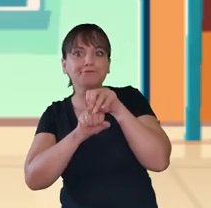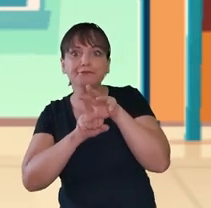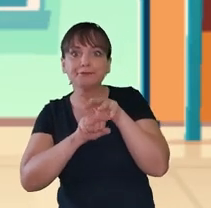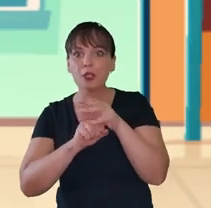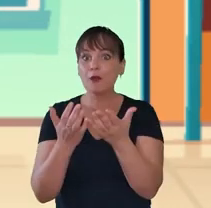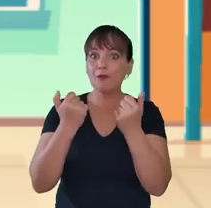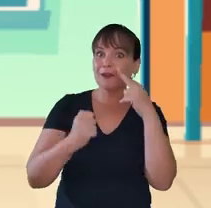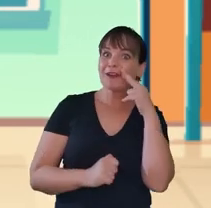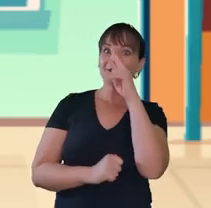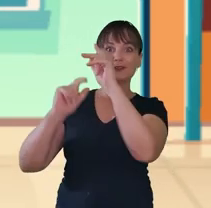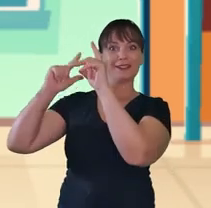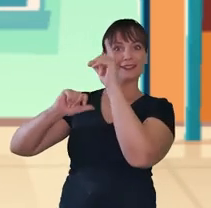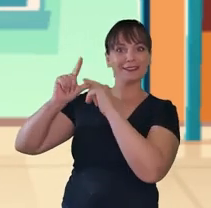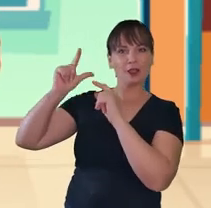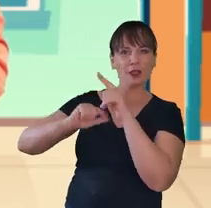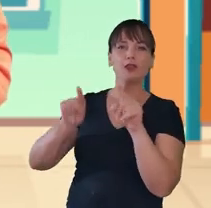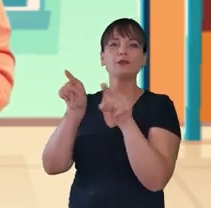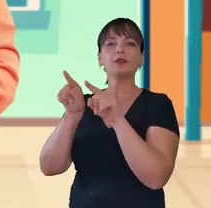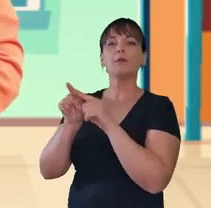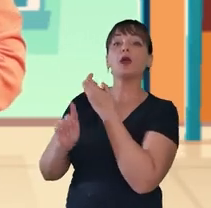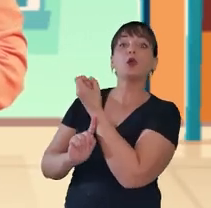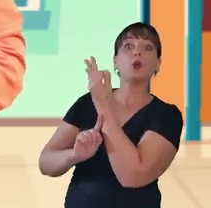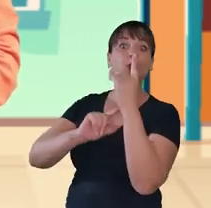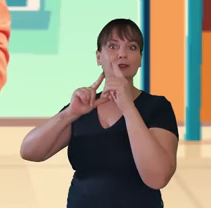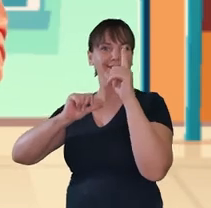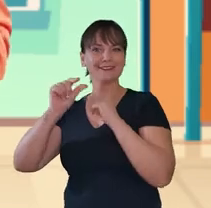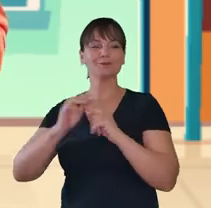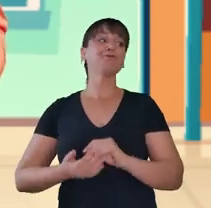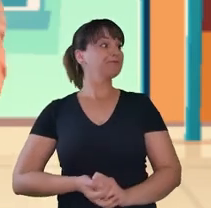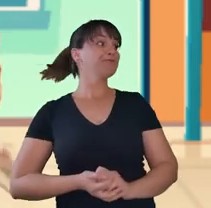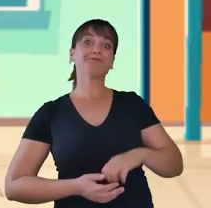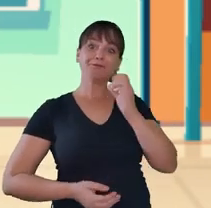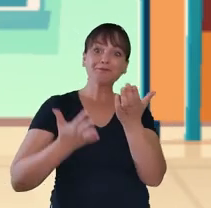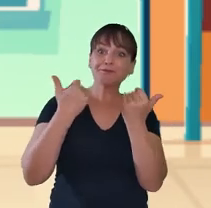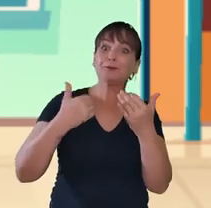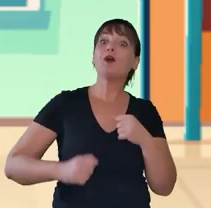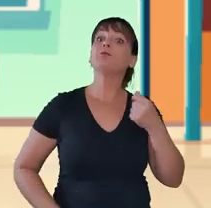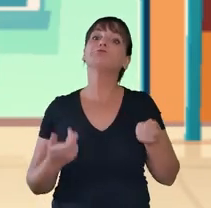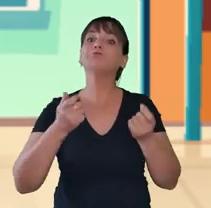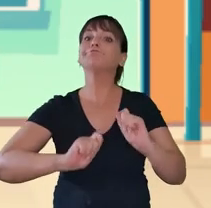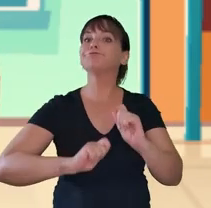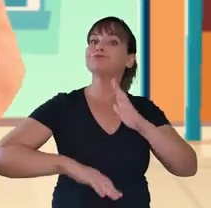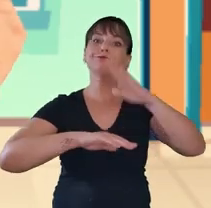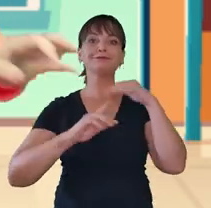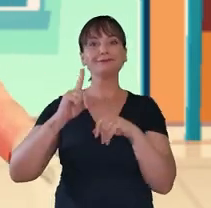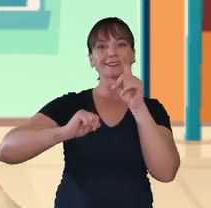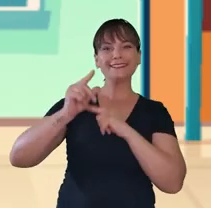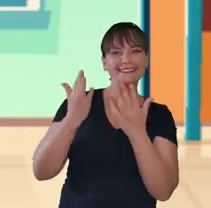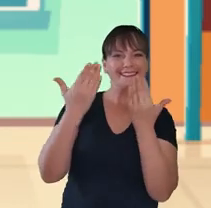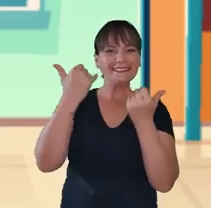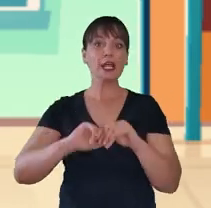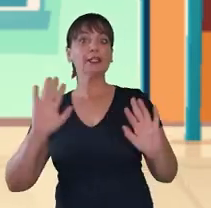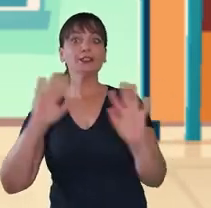coisa. Vamos ver as estrelas? É? E vamos contar as estrelas? Ah, então vamos ver quem consegue contar mais? Vamos ver? Vamos.